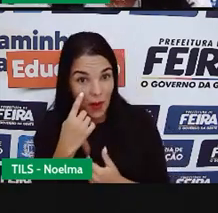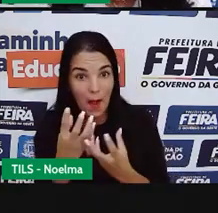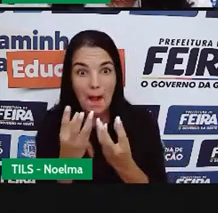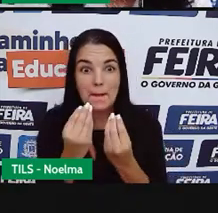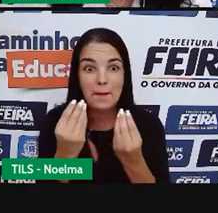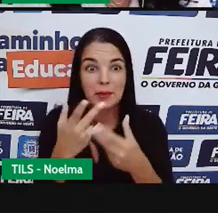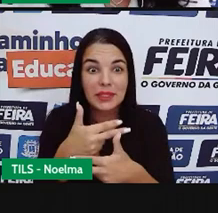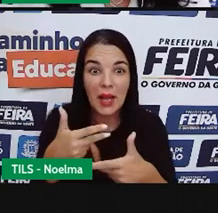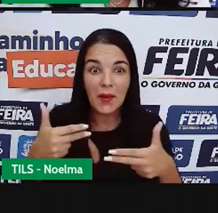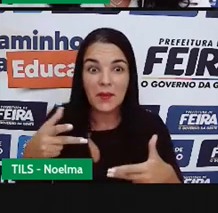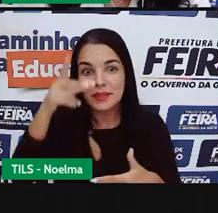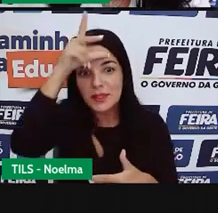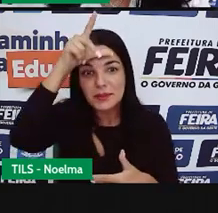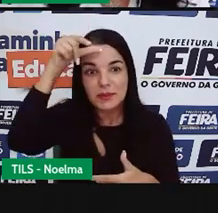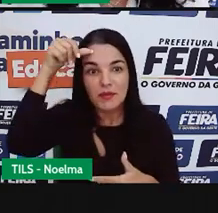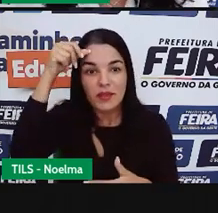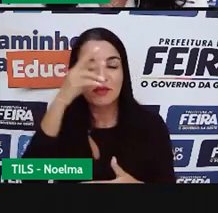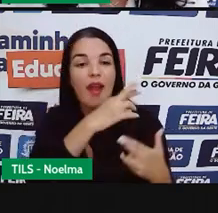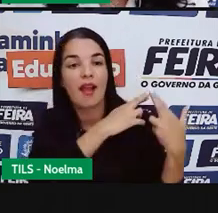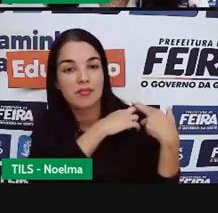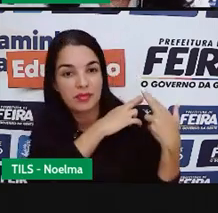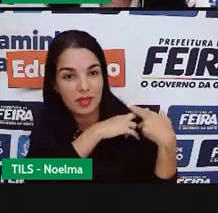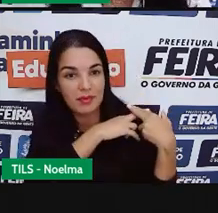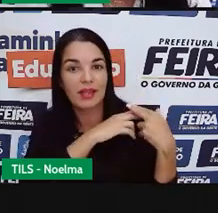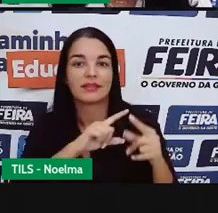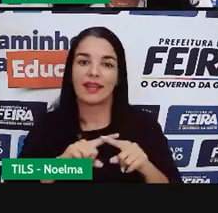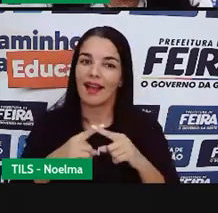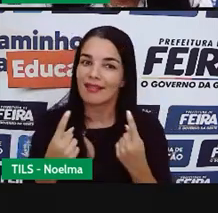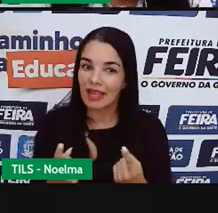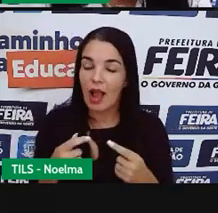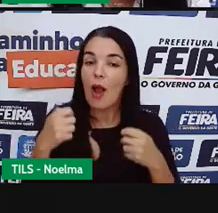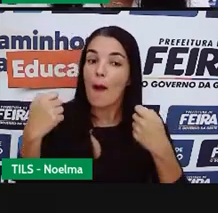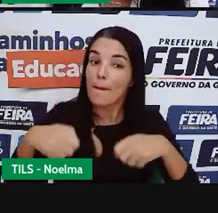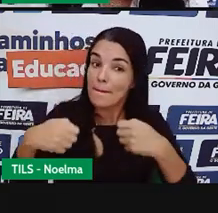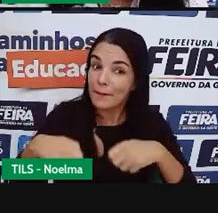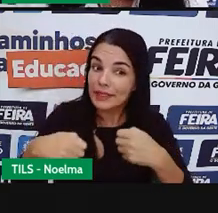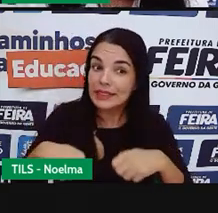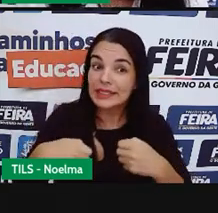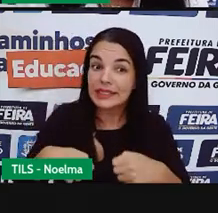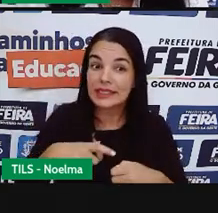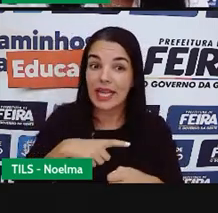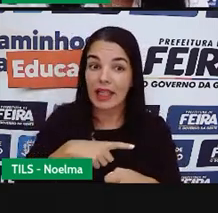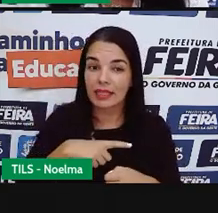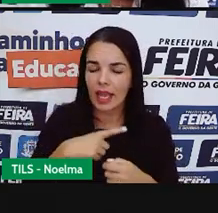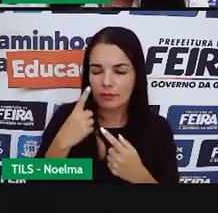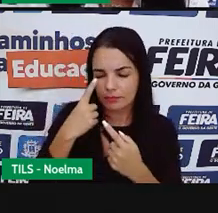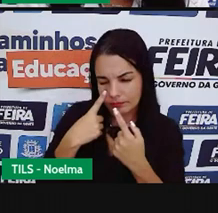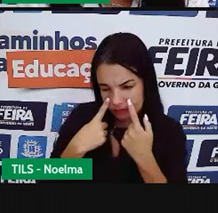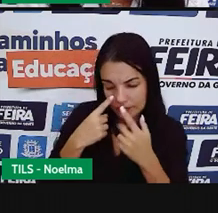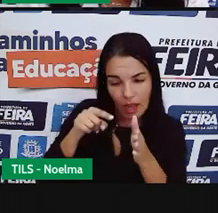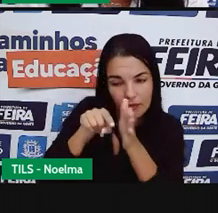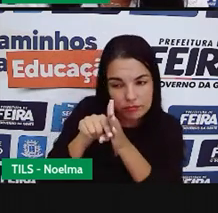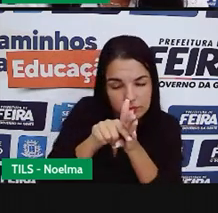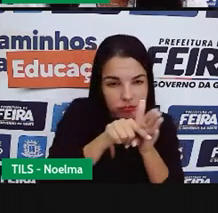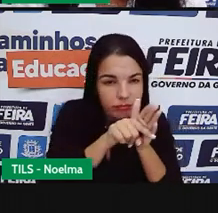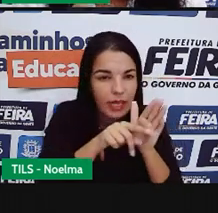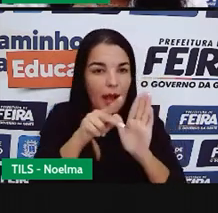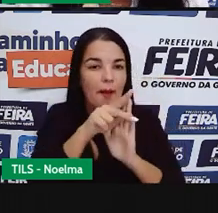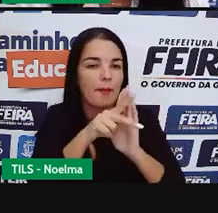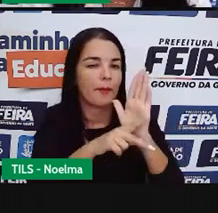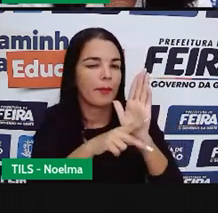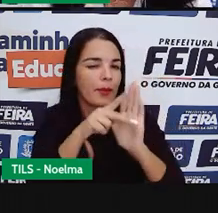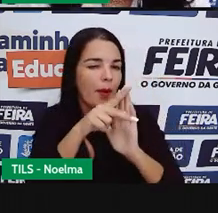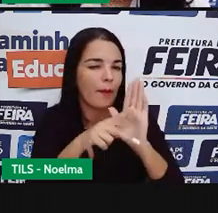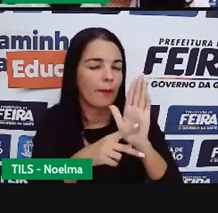responsabilidade do prefeito? Pois é, por isso que nós devemos analisar as propostas